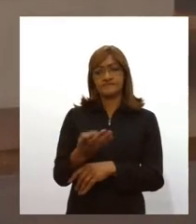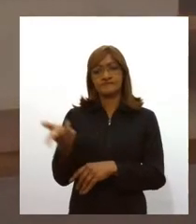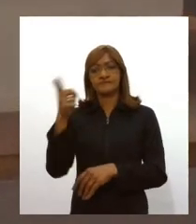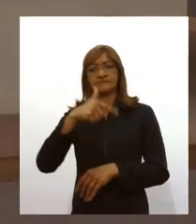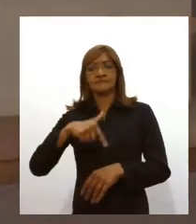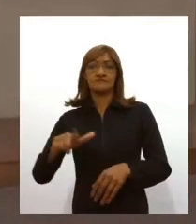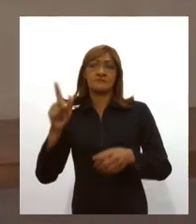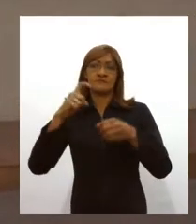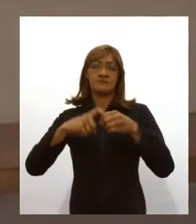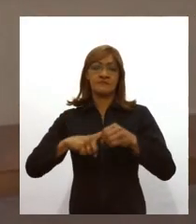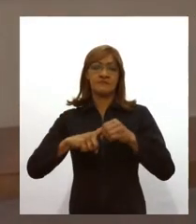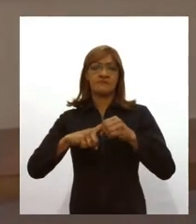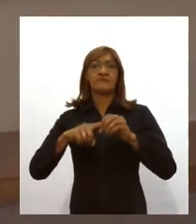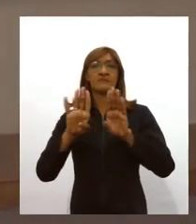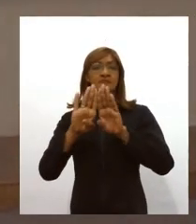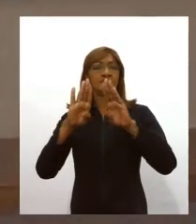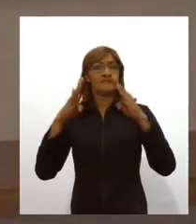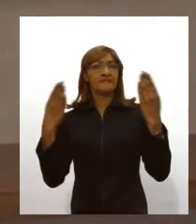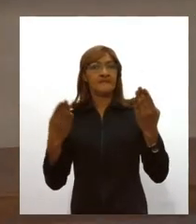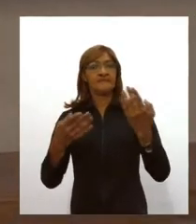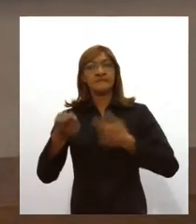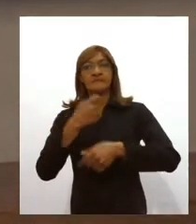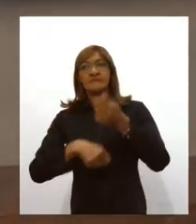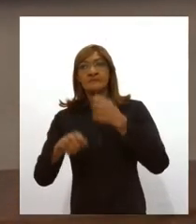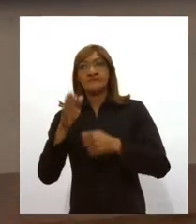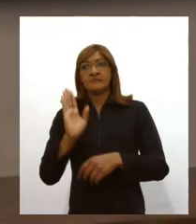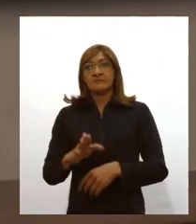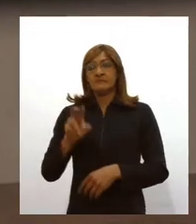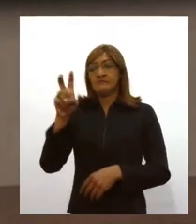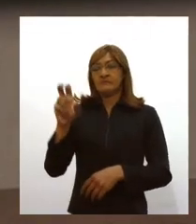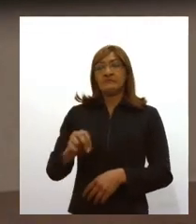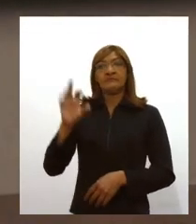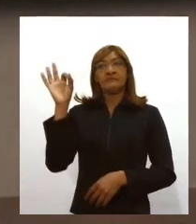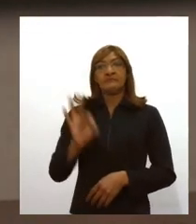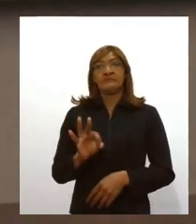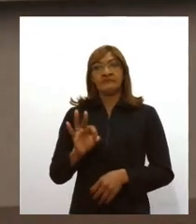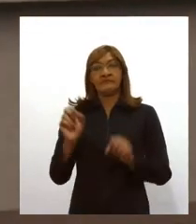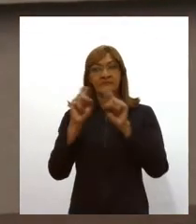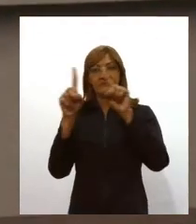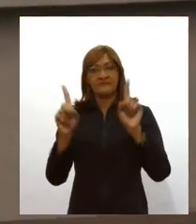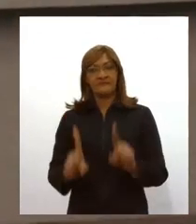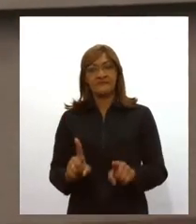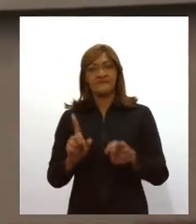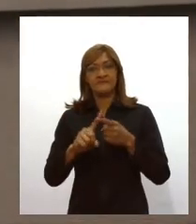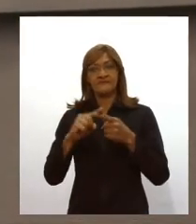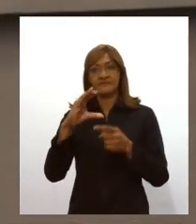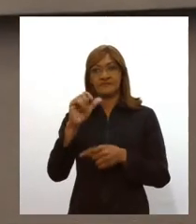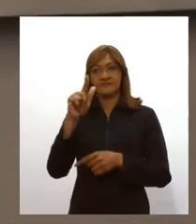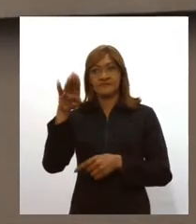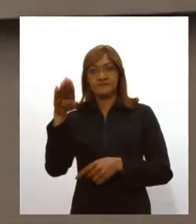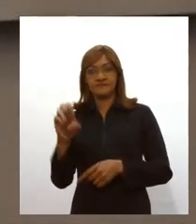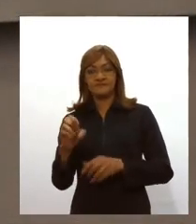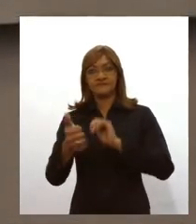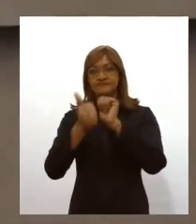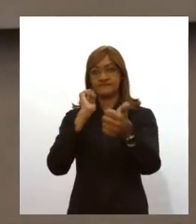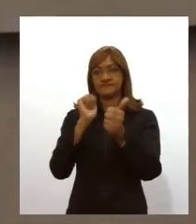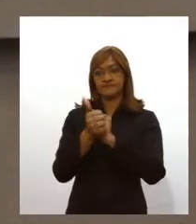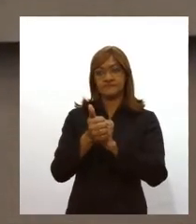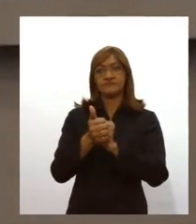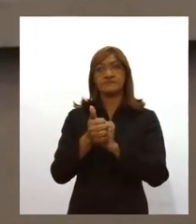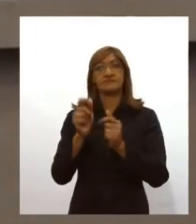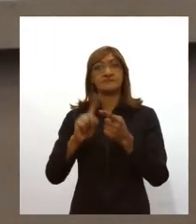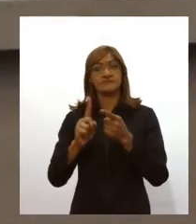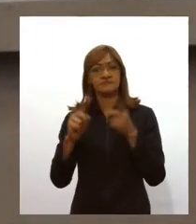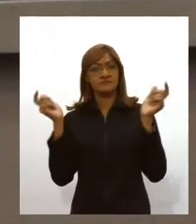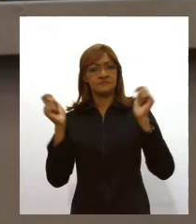atividades a administração pública com 50% dos servidores, clubes sociais, esportivos e similares, que